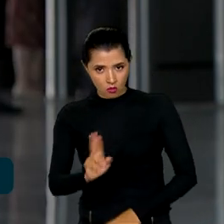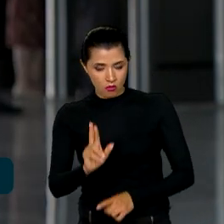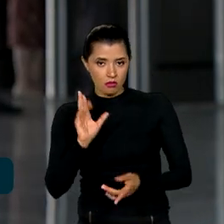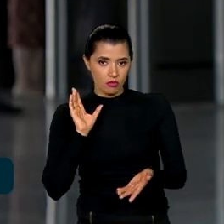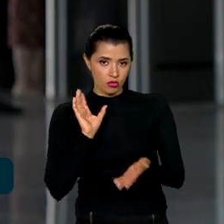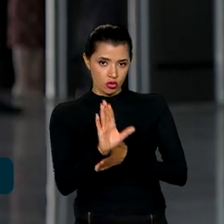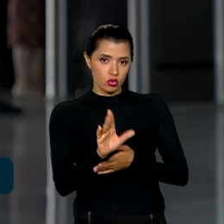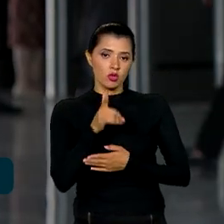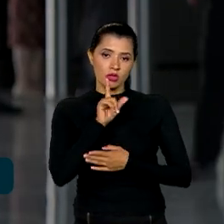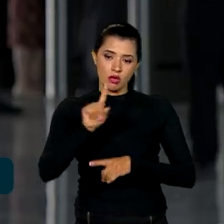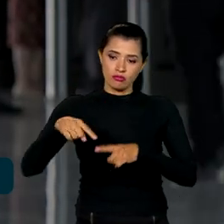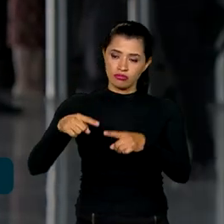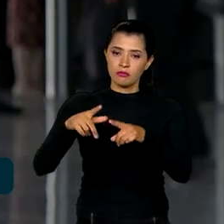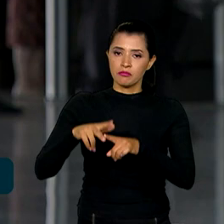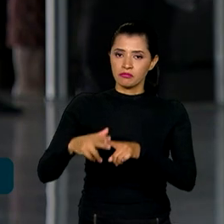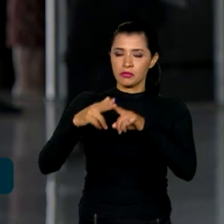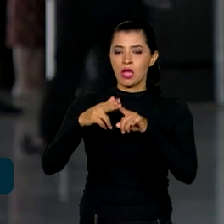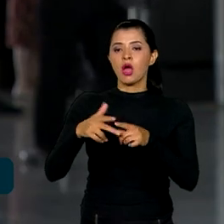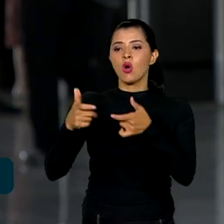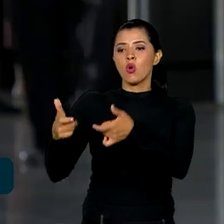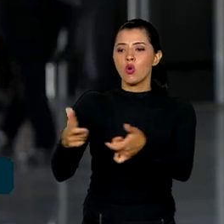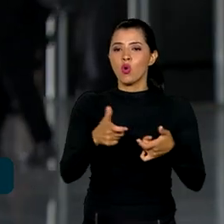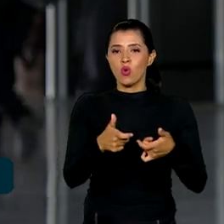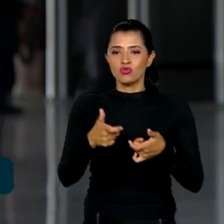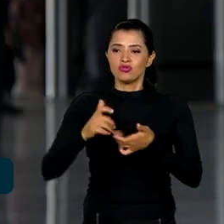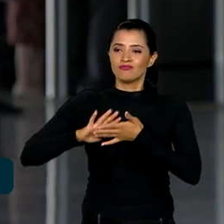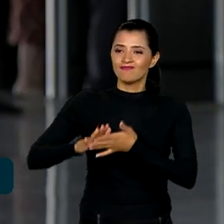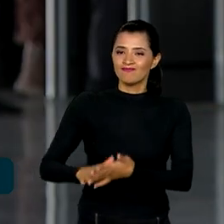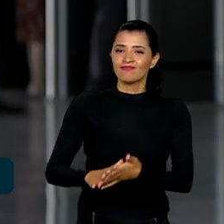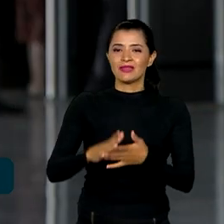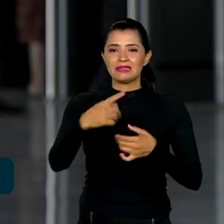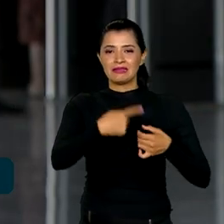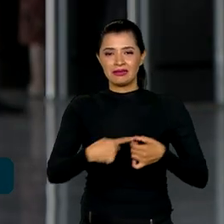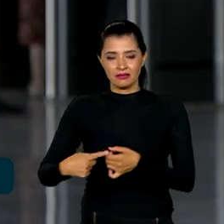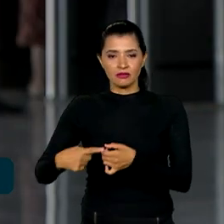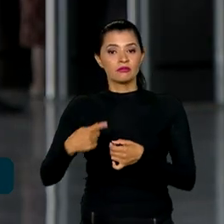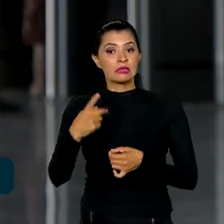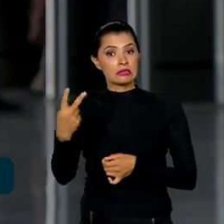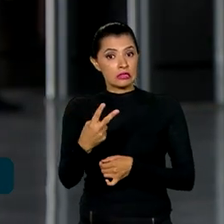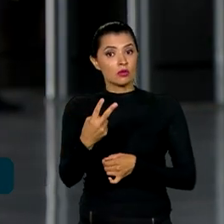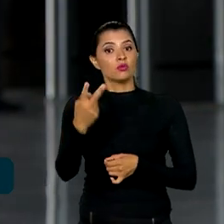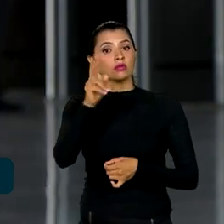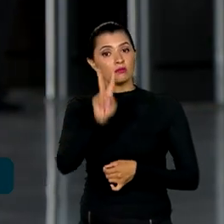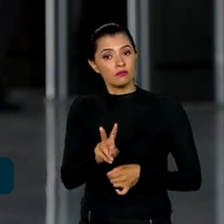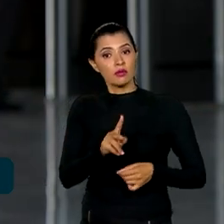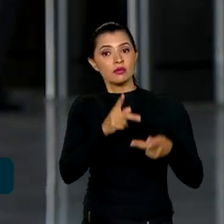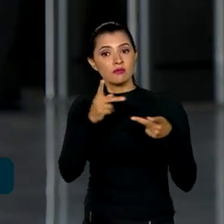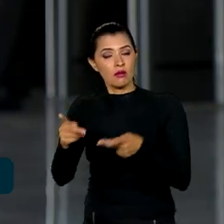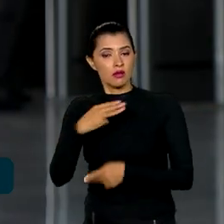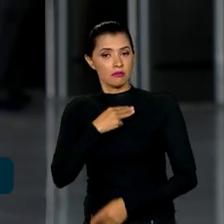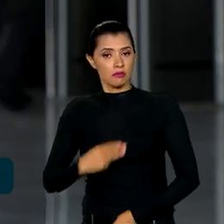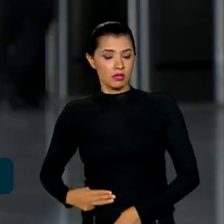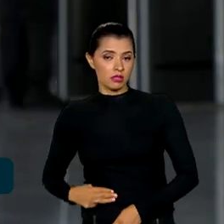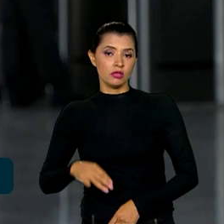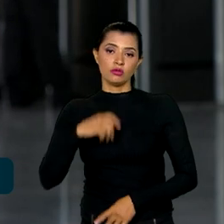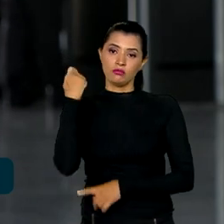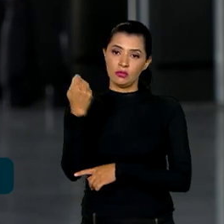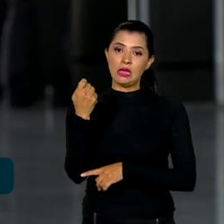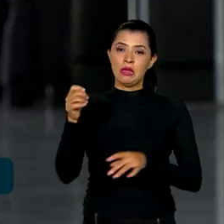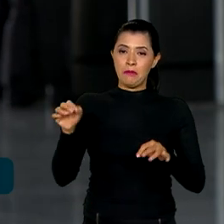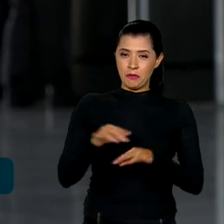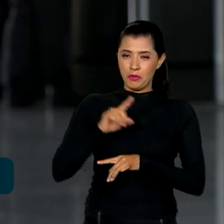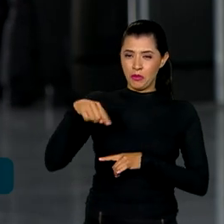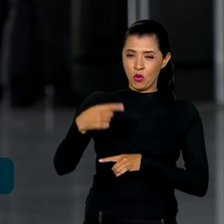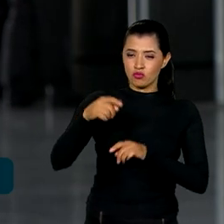economia das cidades afetadas. Essa será a segunda visita de ministros ao Rio Grande do Sul após o ciclone que